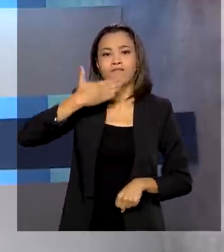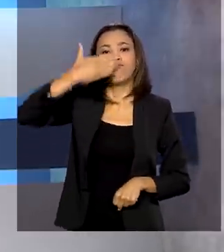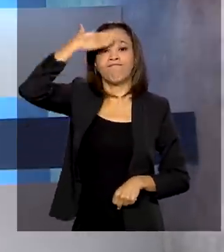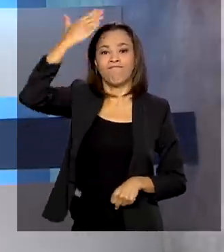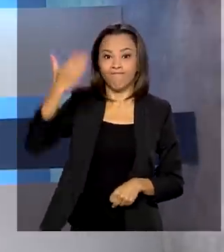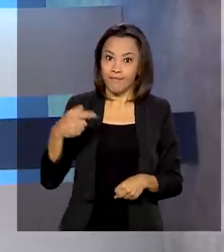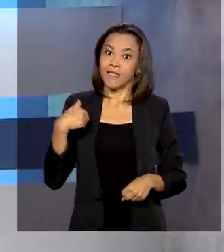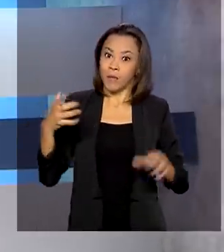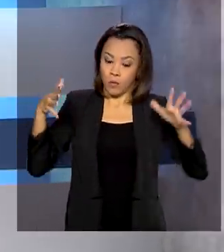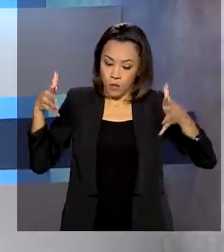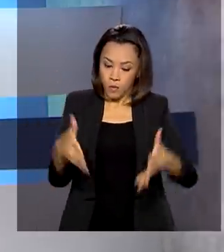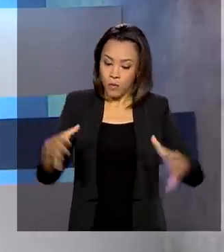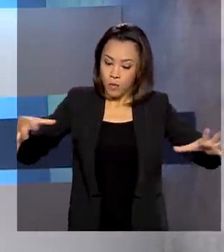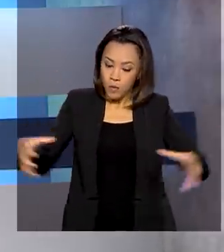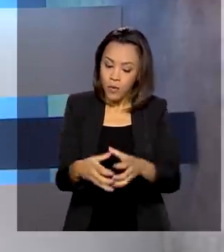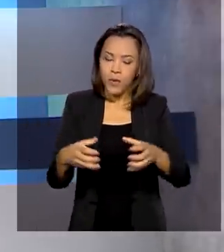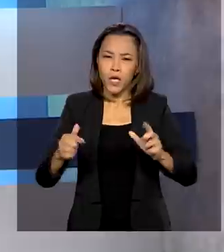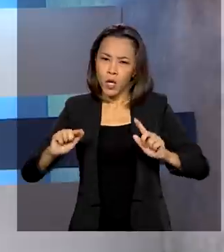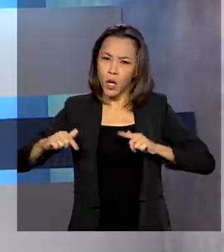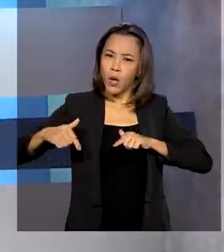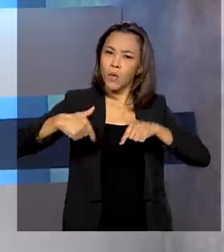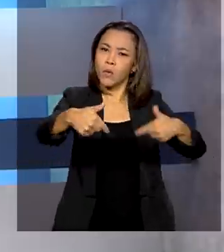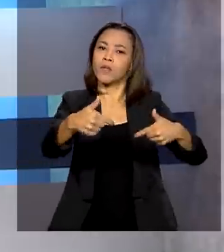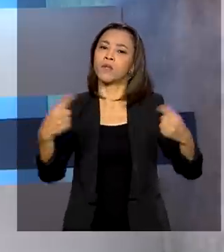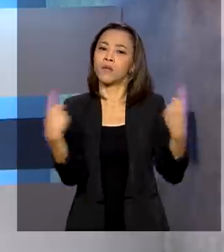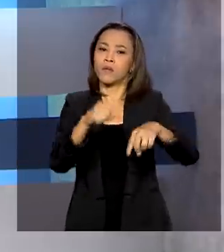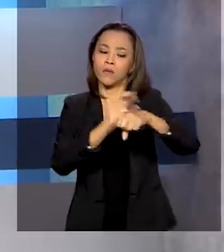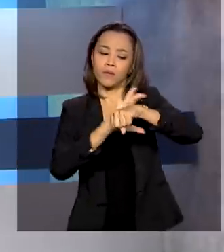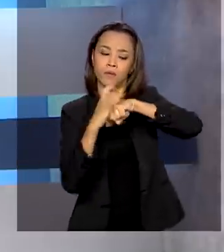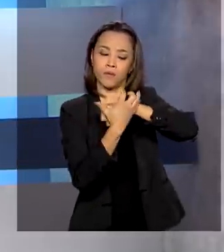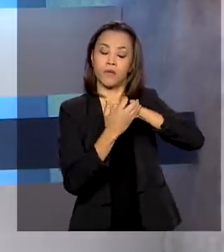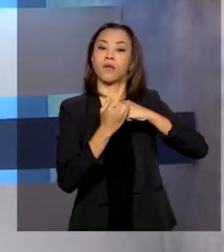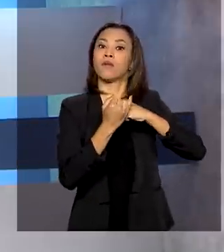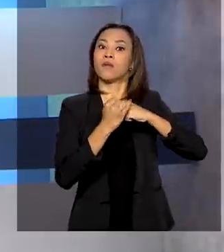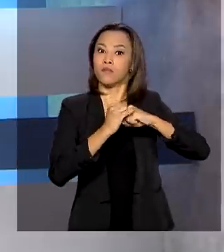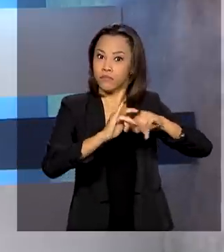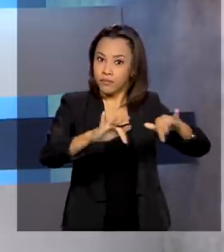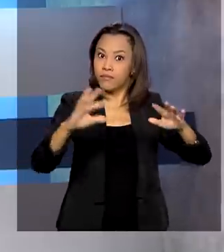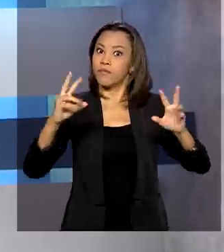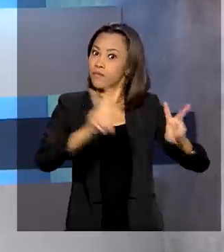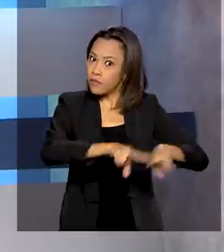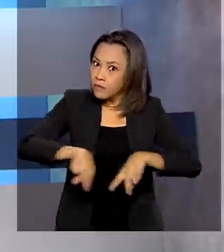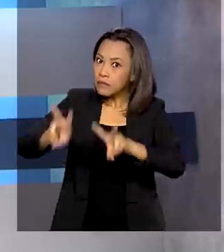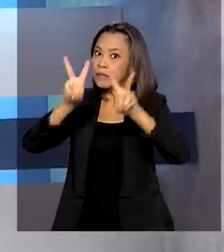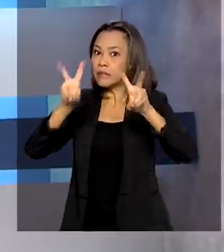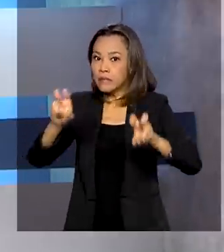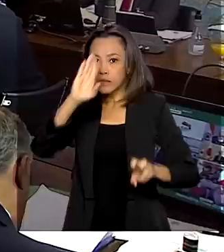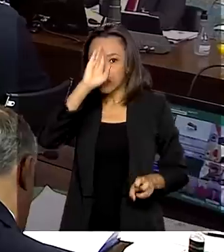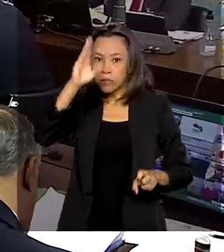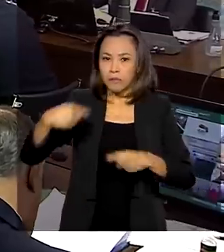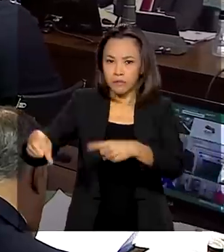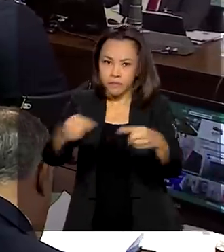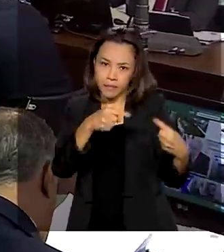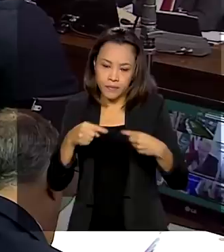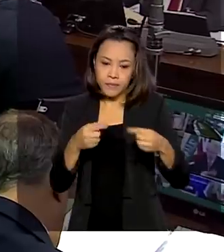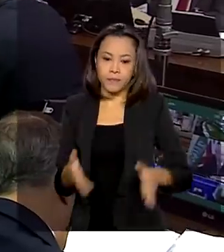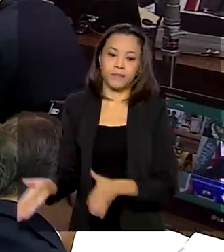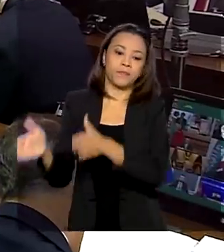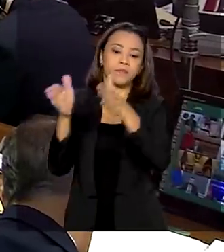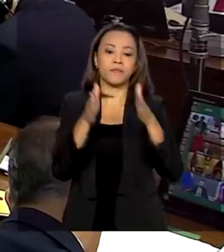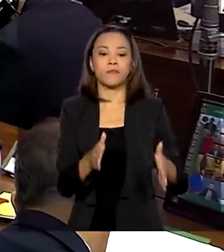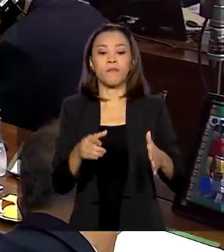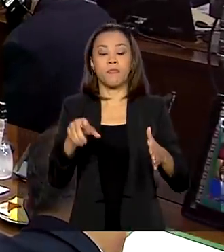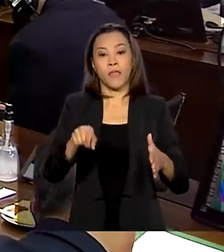cooperação dos países no enfrentamento à covid-19 foram os principais temas em debate. No centro do